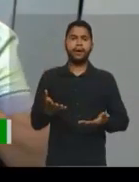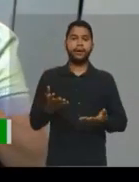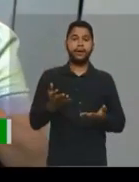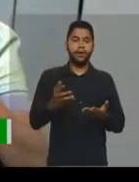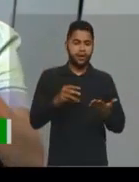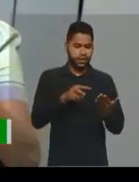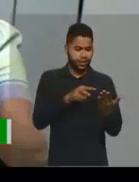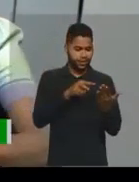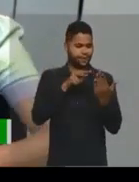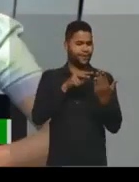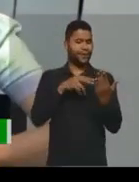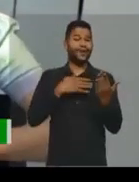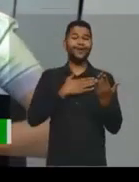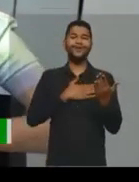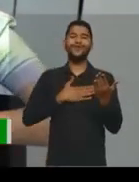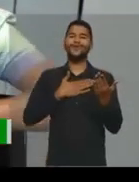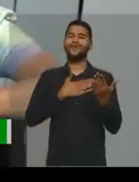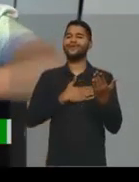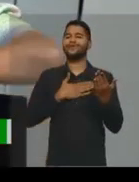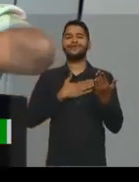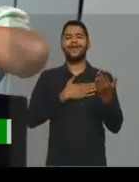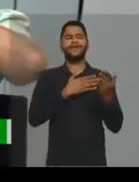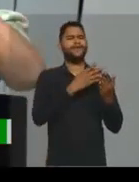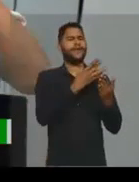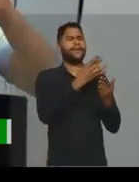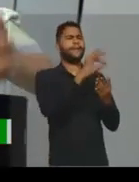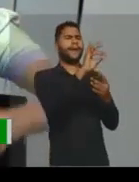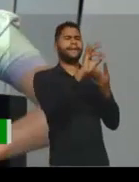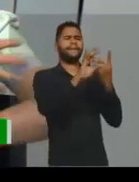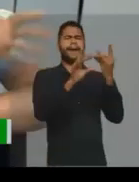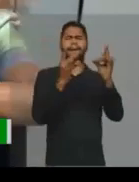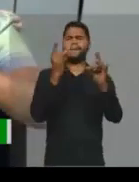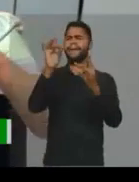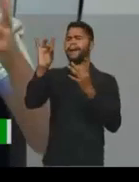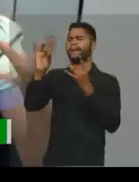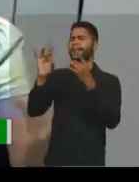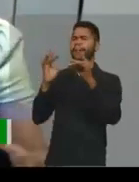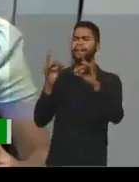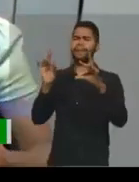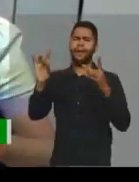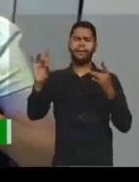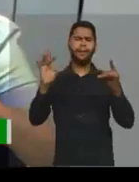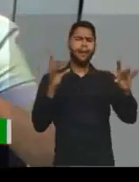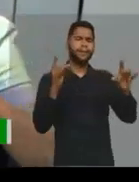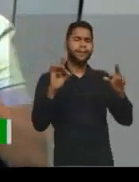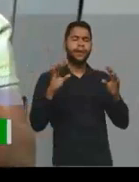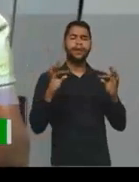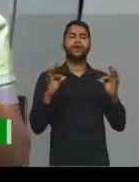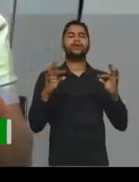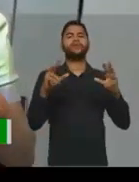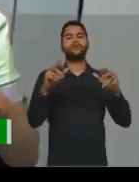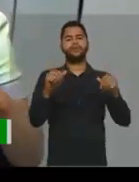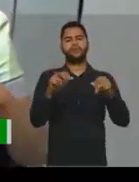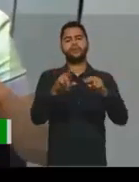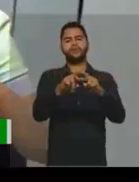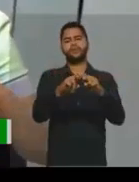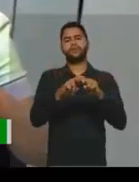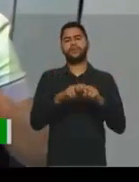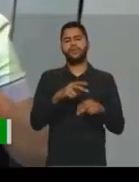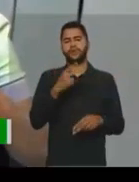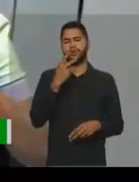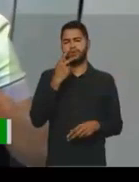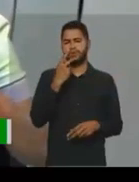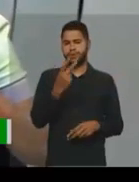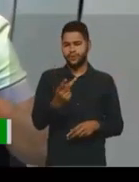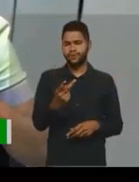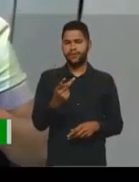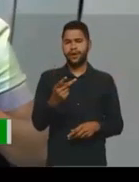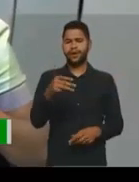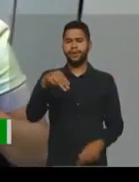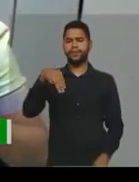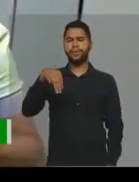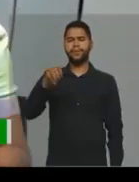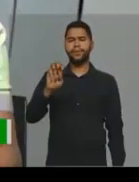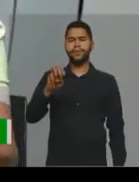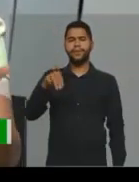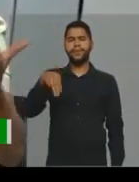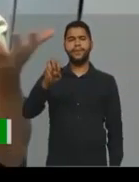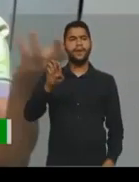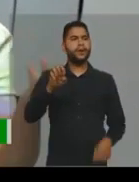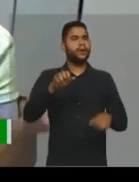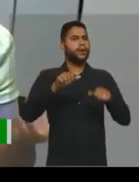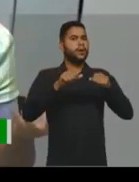mim, eu gostei, aí passa para outro grupo. E aí, todo mundo, por isso que a gente fala que o meme, ele